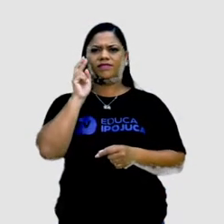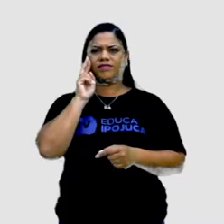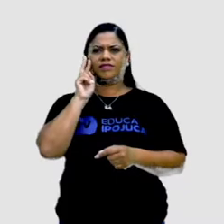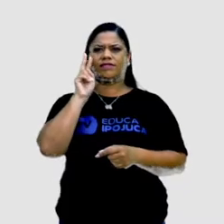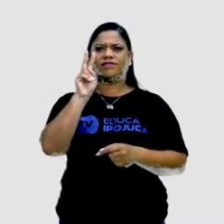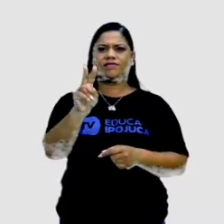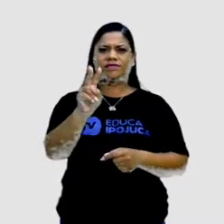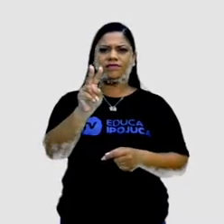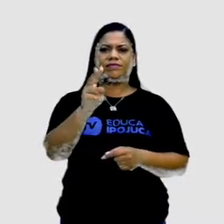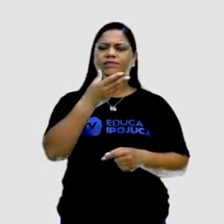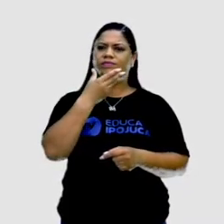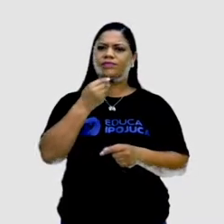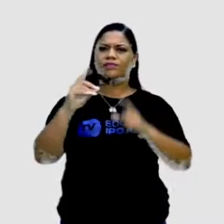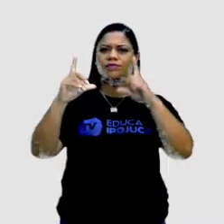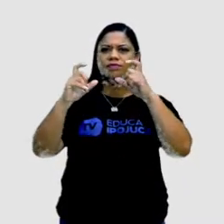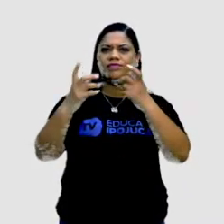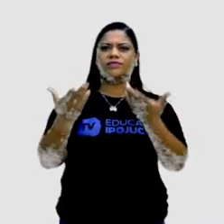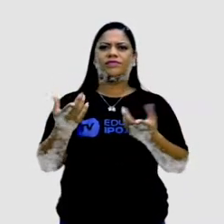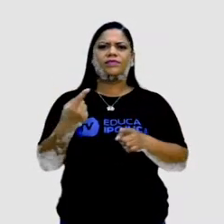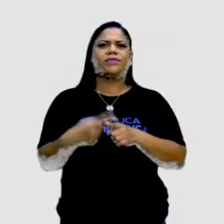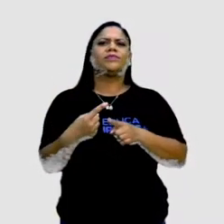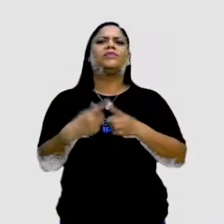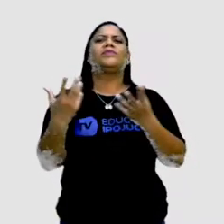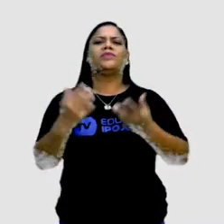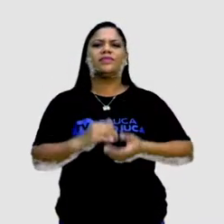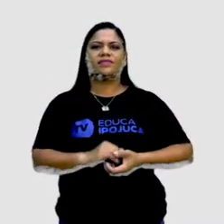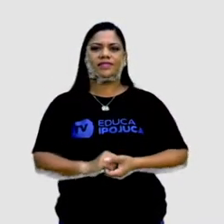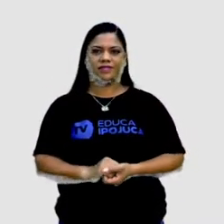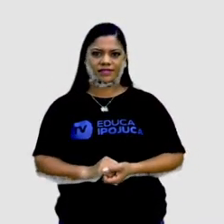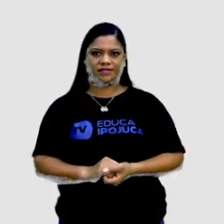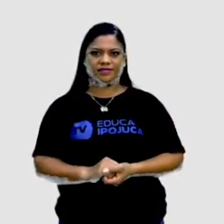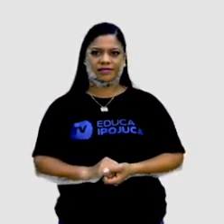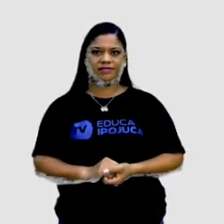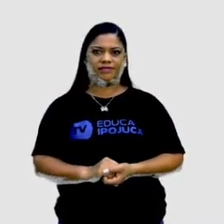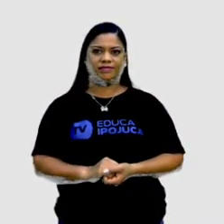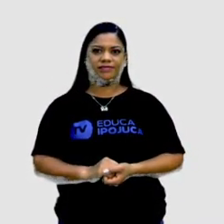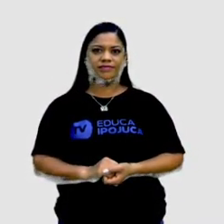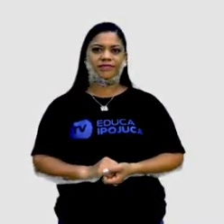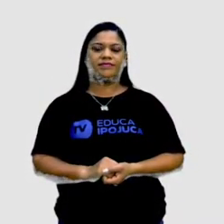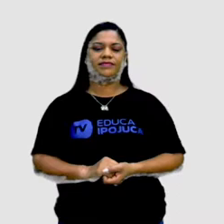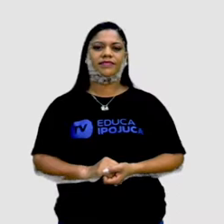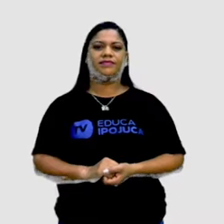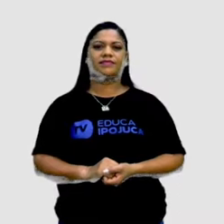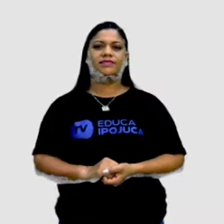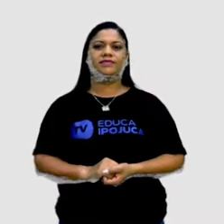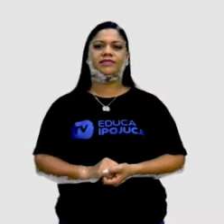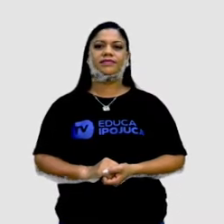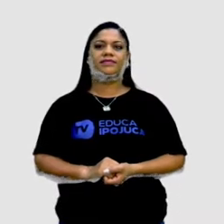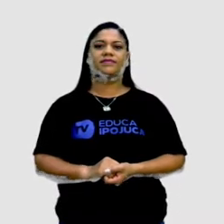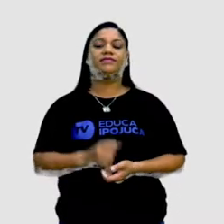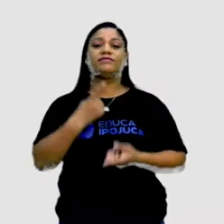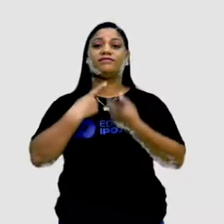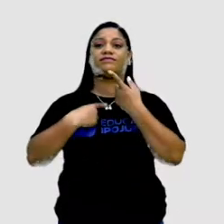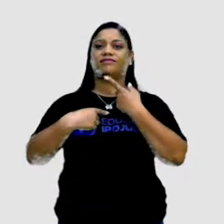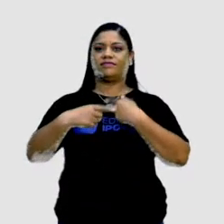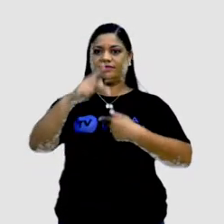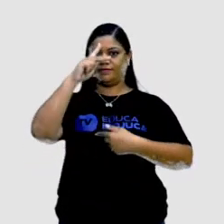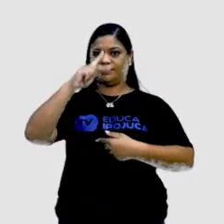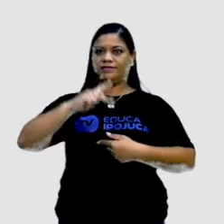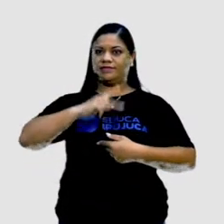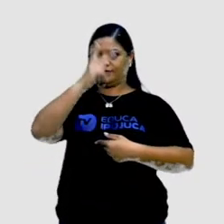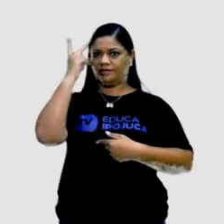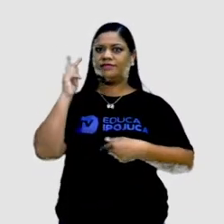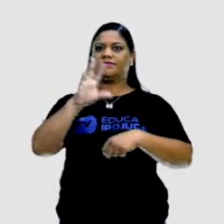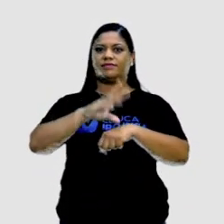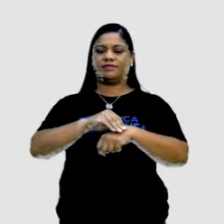para o fotógrafo? O é que vocês acham? Por que que isso aconteceu? Isso foi intencional, né gente? A gente sabe que não